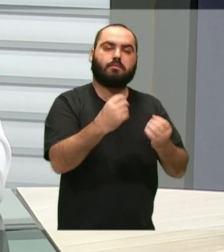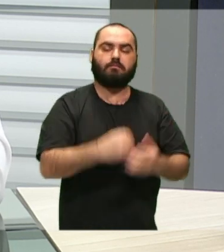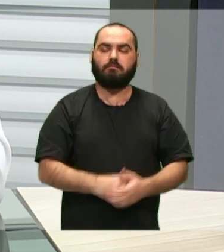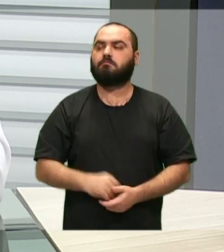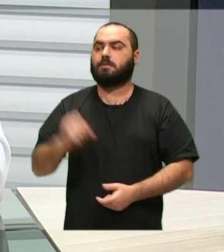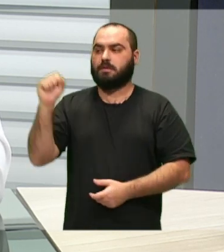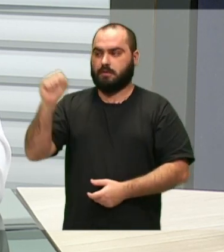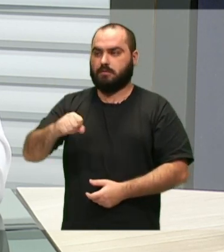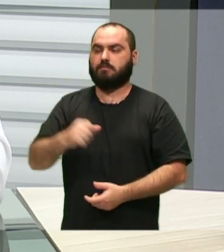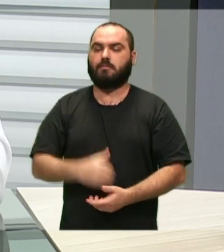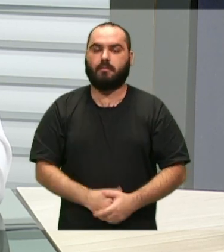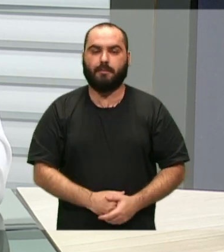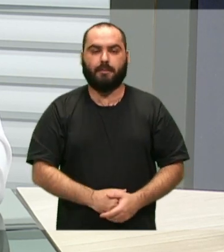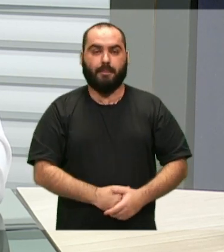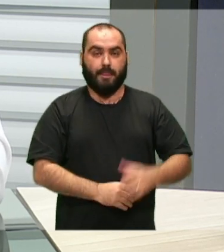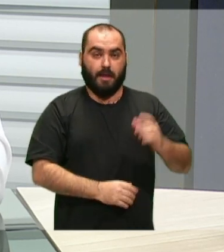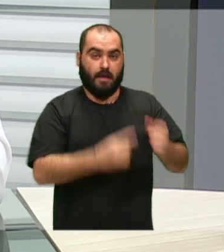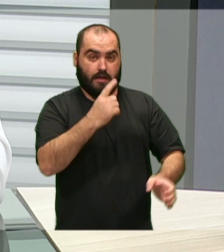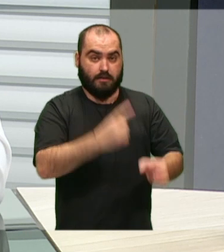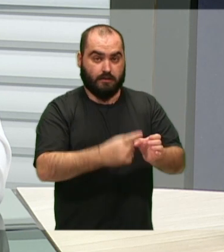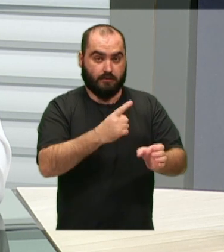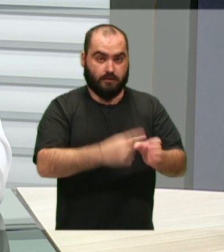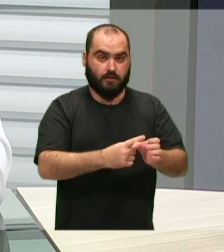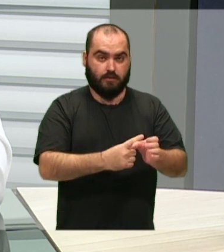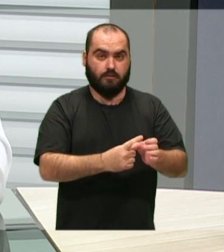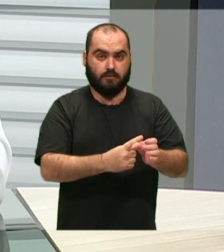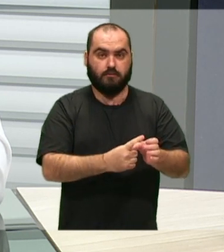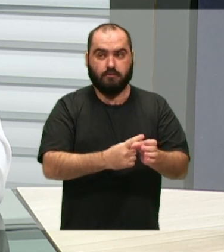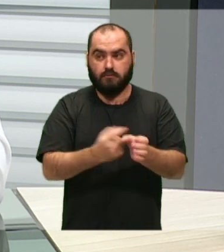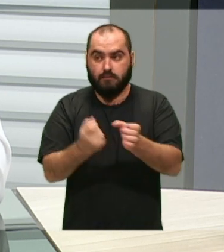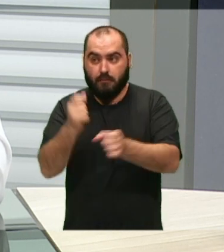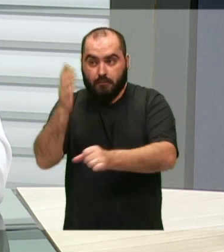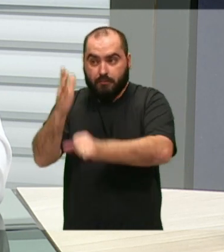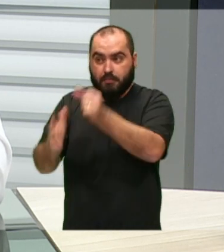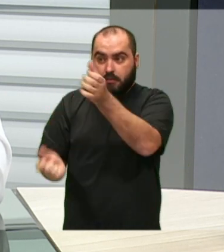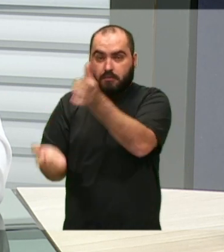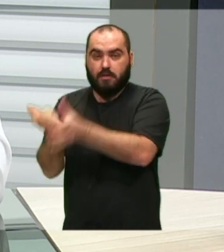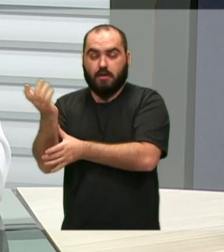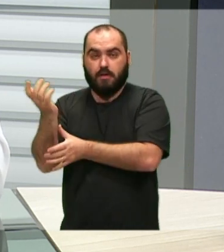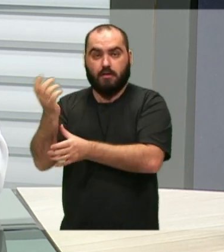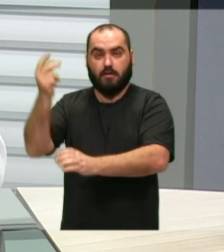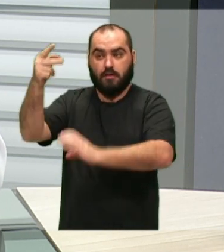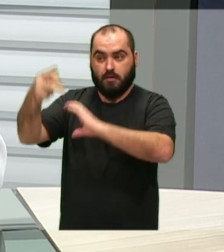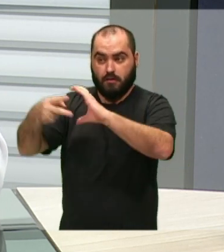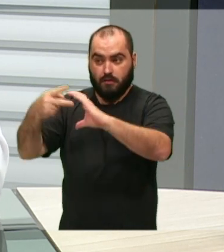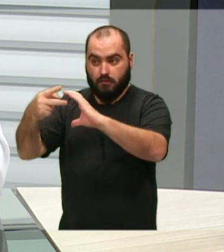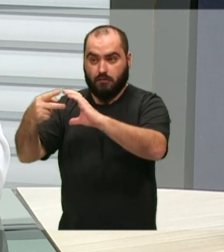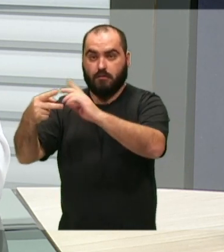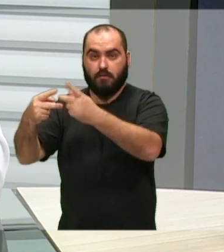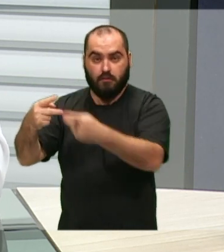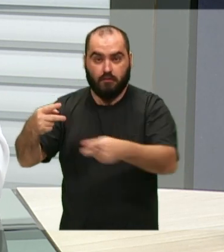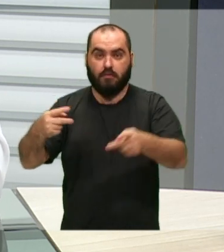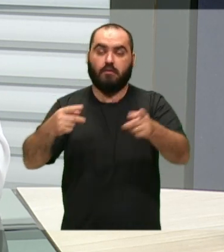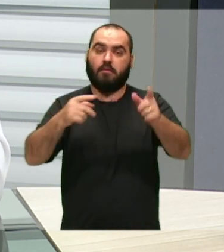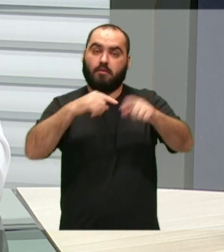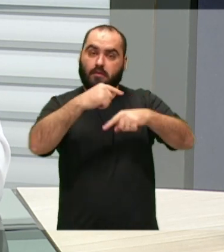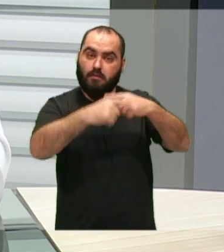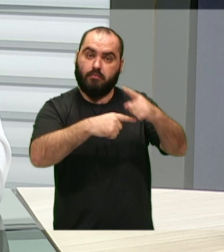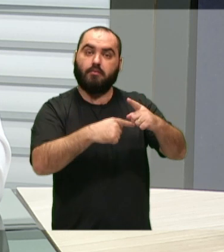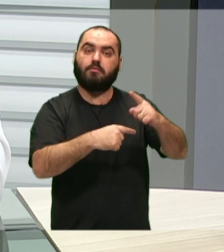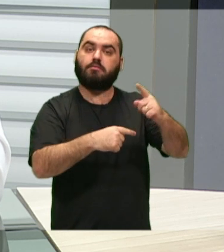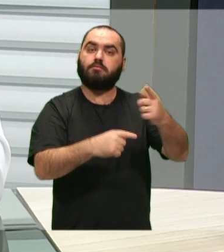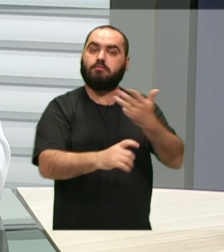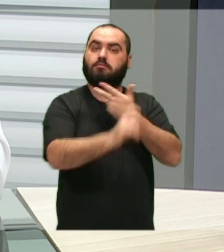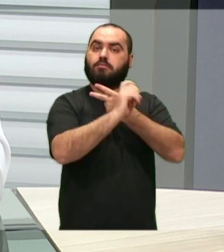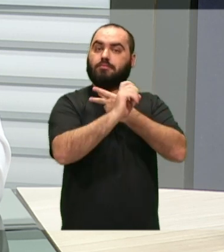com a instalação do Legislativo, depois vai para o Executivo, né? Enquanto o Judiciário, aí já é uma atividade estatal, do Estado mesmo.